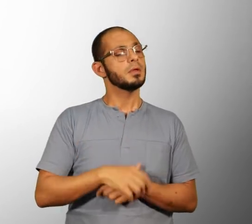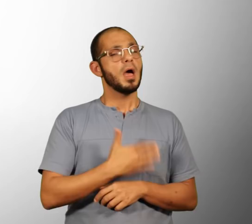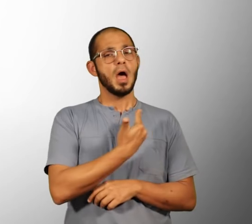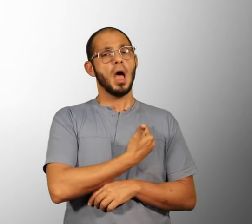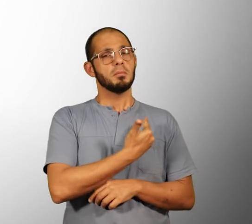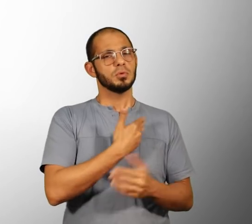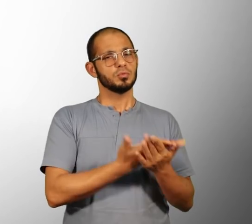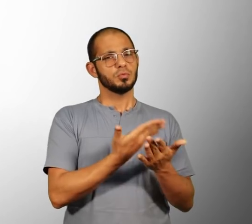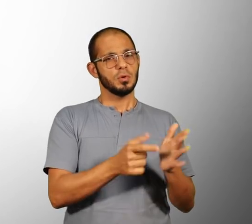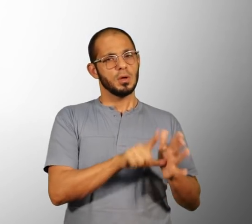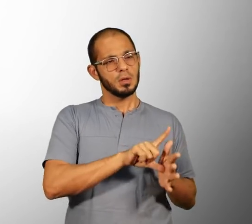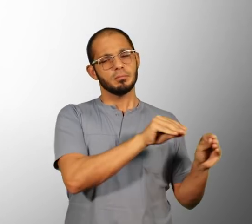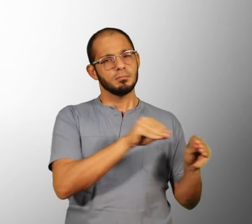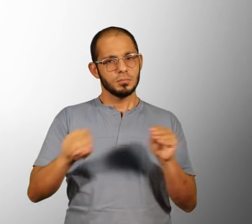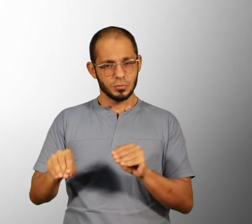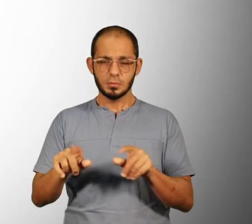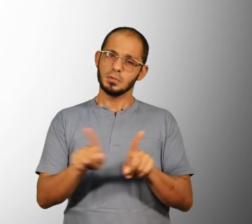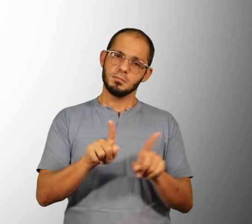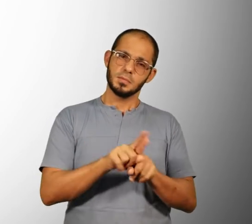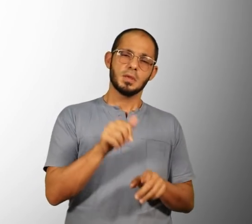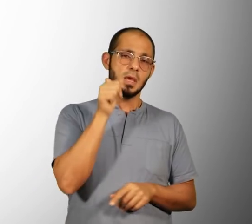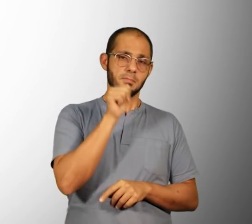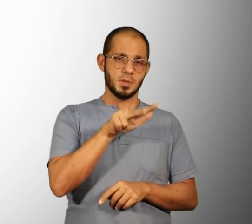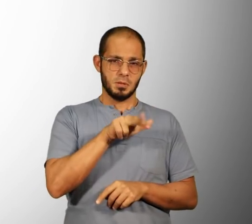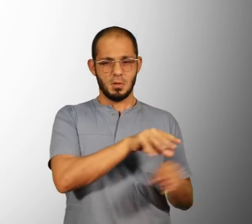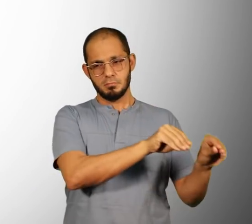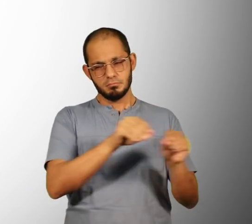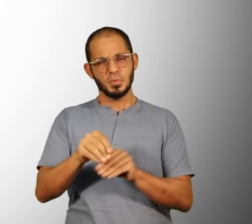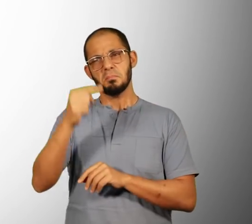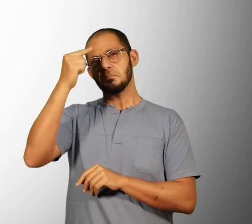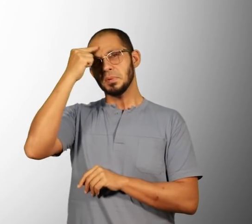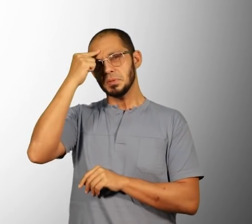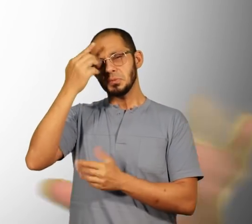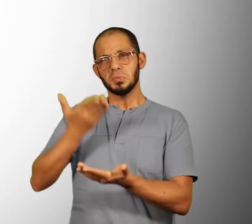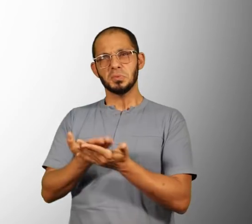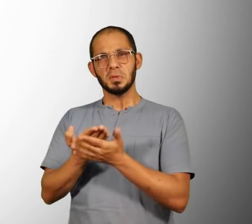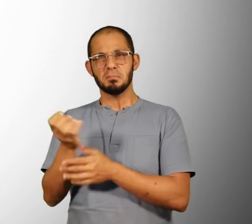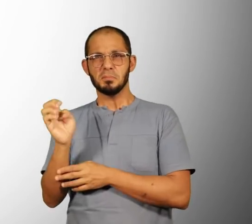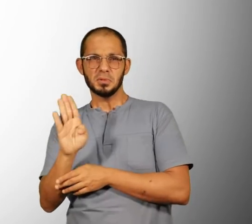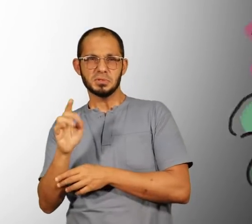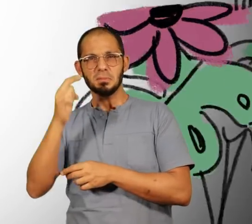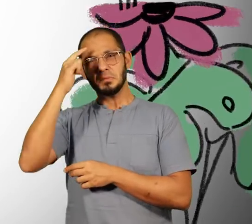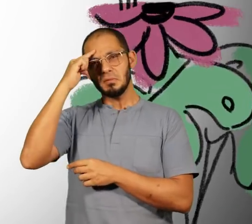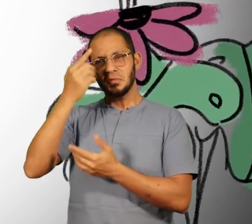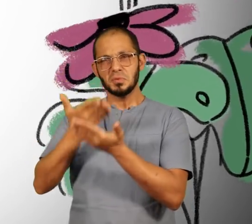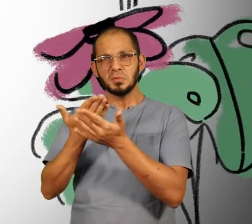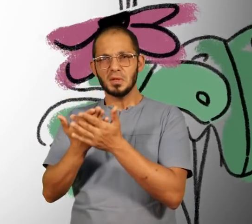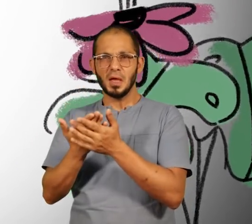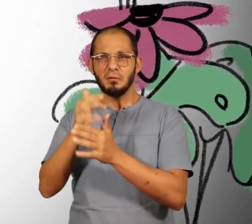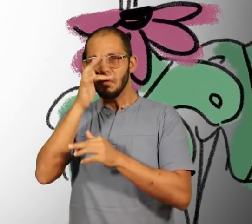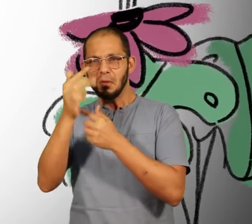Médio veio morar comigo. E logo depois eu e minha irmã. Você vem pra fazer Biologia e você fala, vou estudar só bicho, vou estudar só plantas,